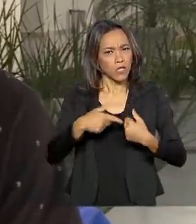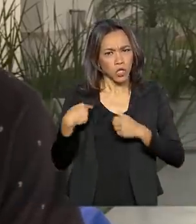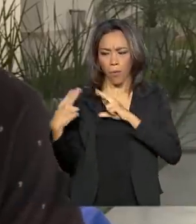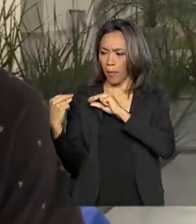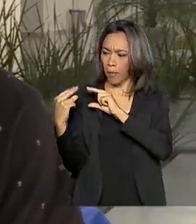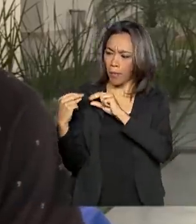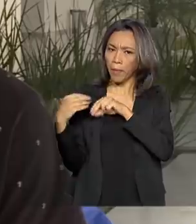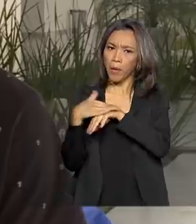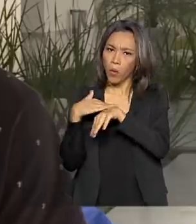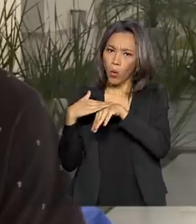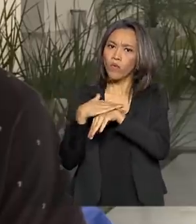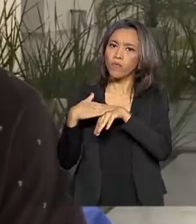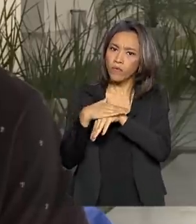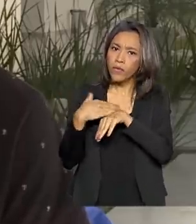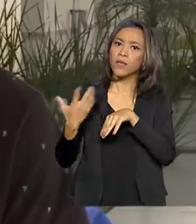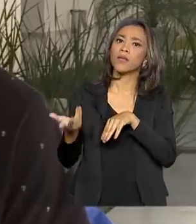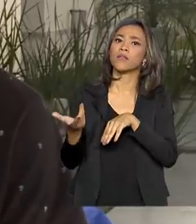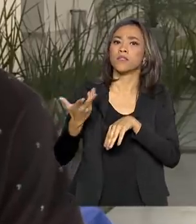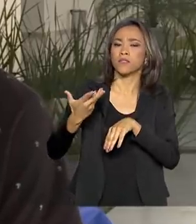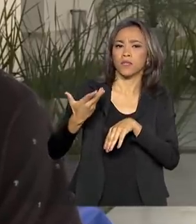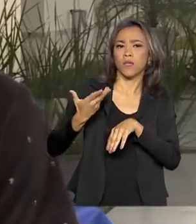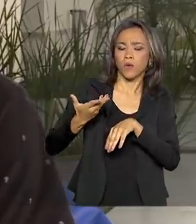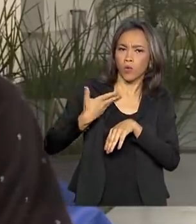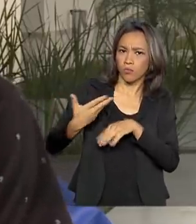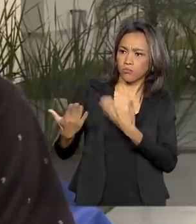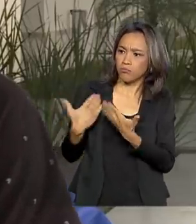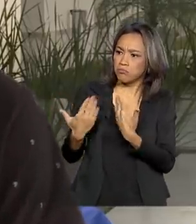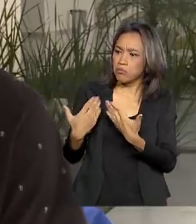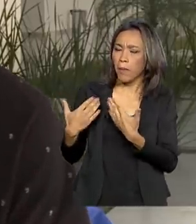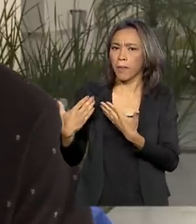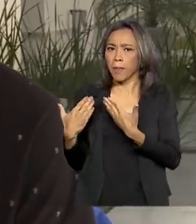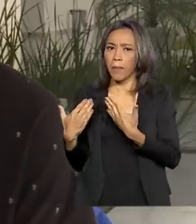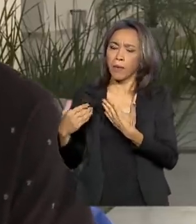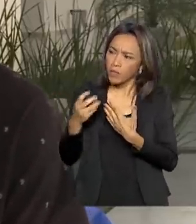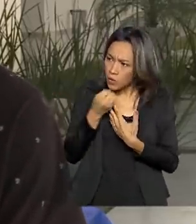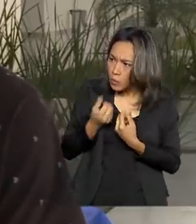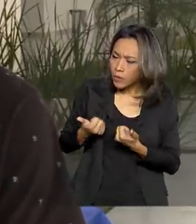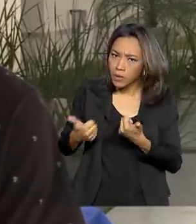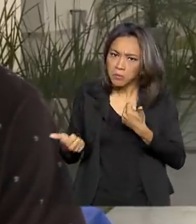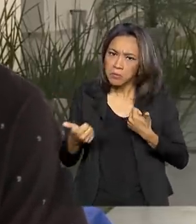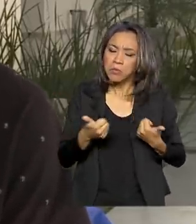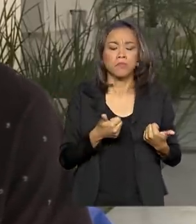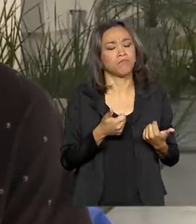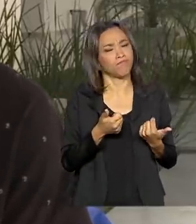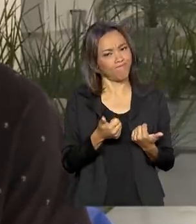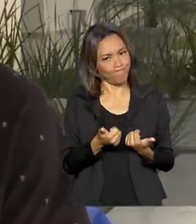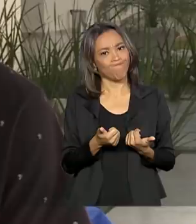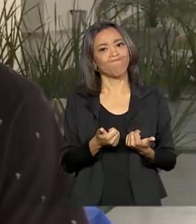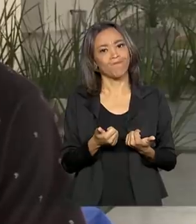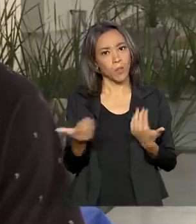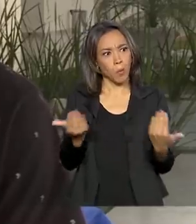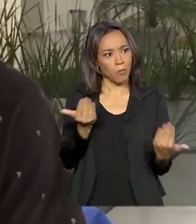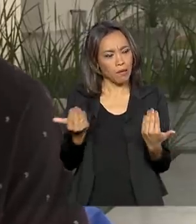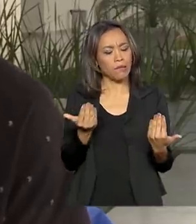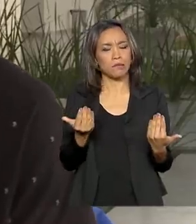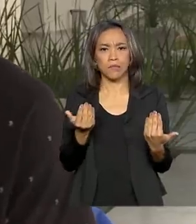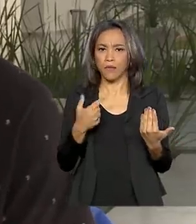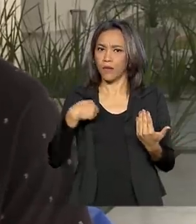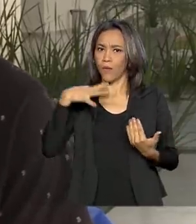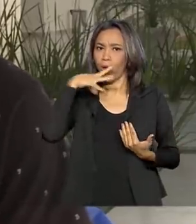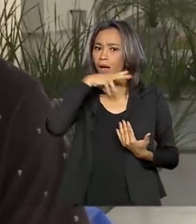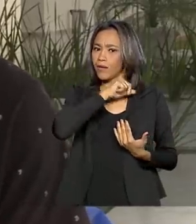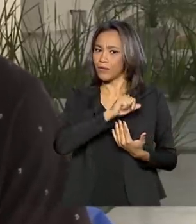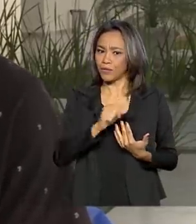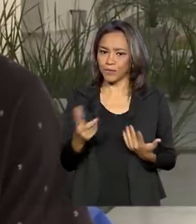amigos meus, meus colegas de sala, meu colega de quarto, como que está a quarentena dele nos países respectivos e assim, comparado a isso, eu acho que eu estou